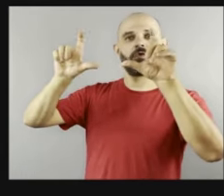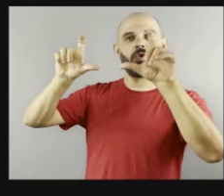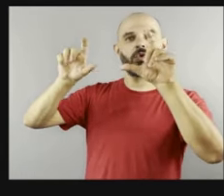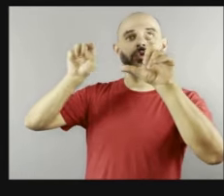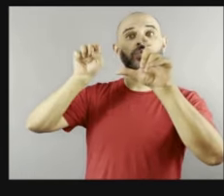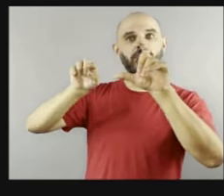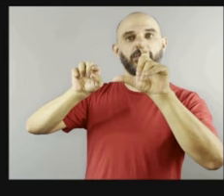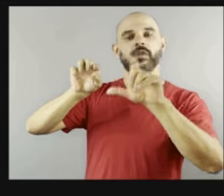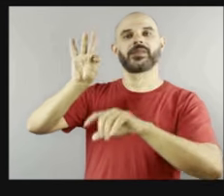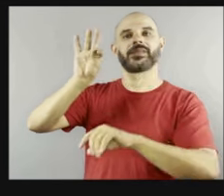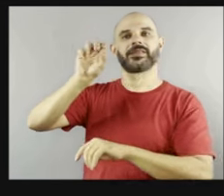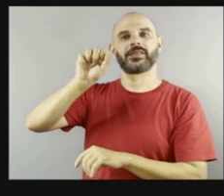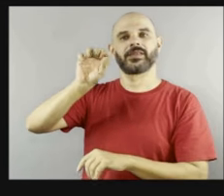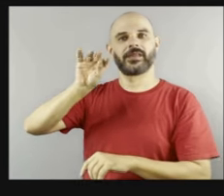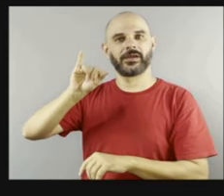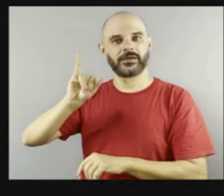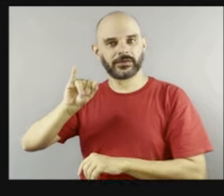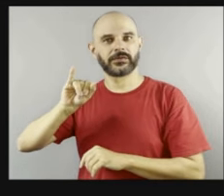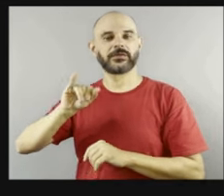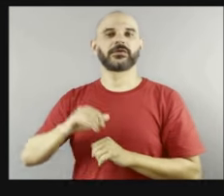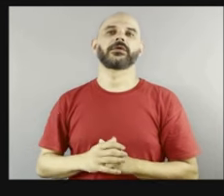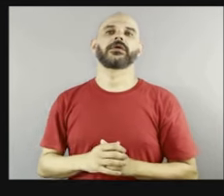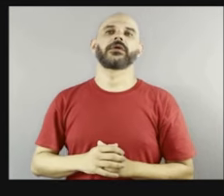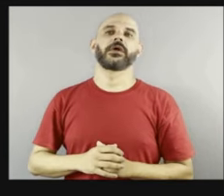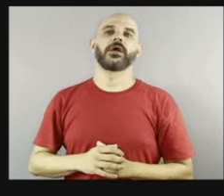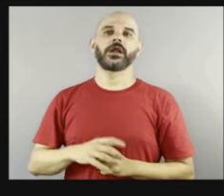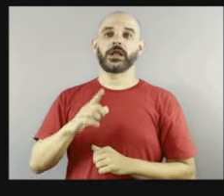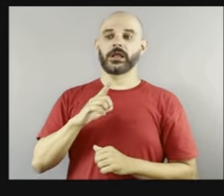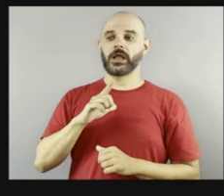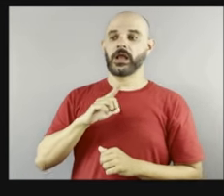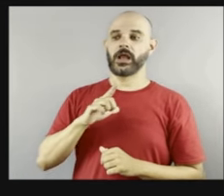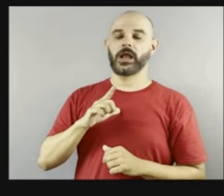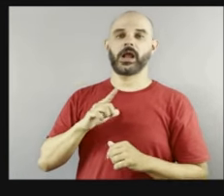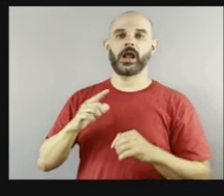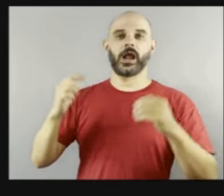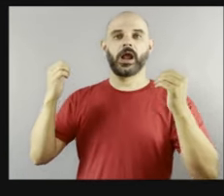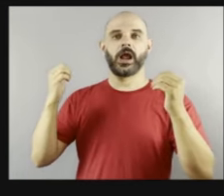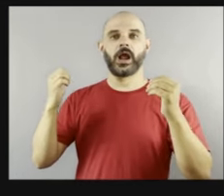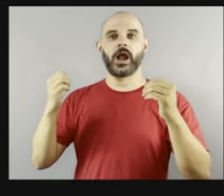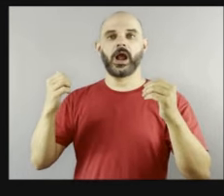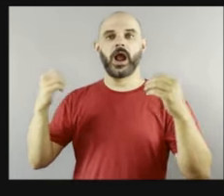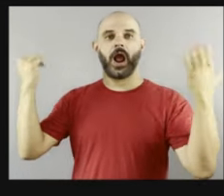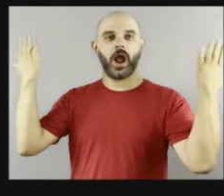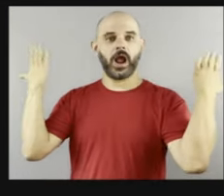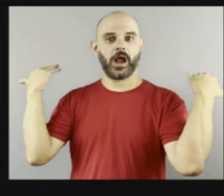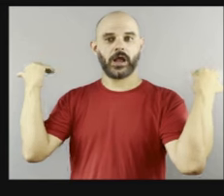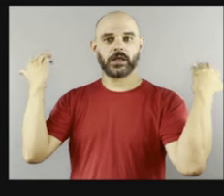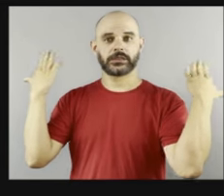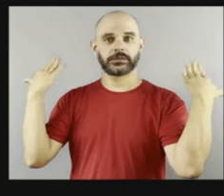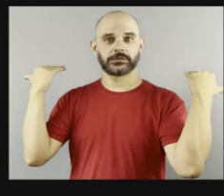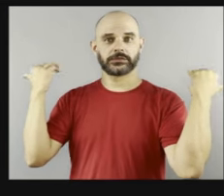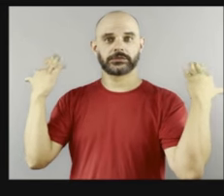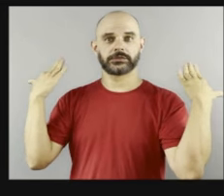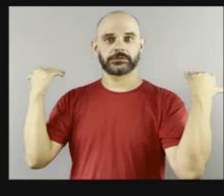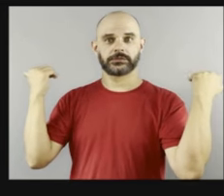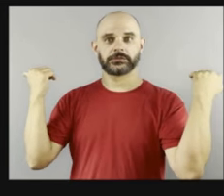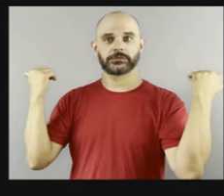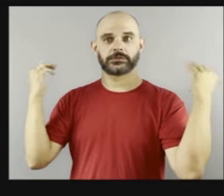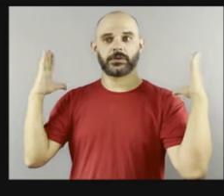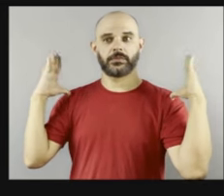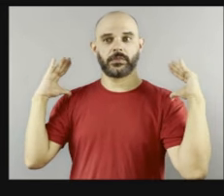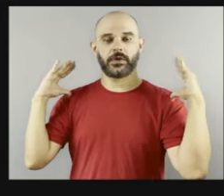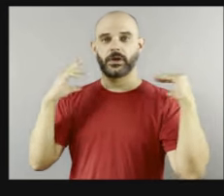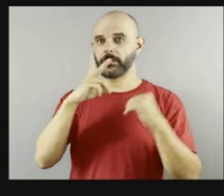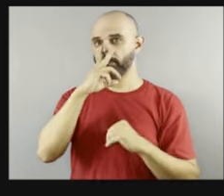asa de anjo e ela com uma das das penas virando caneta escrito quem escreve meu destino sou eu.